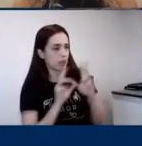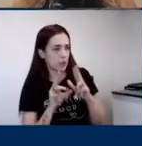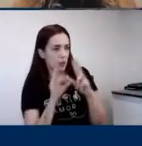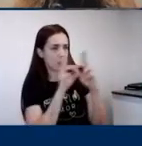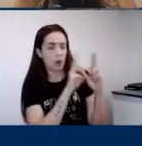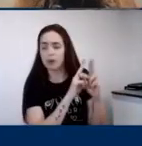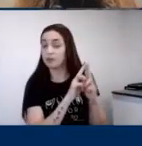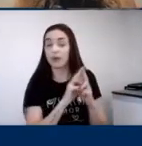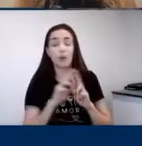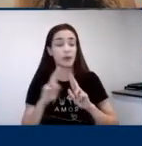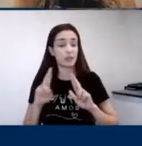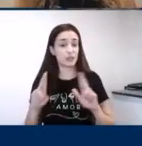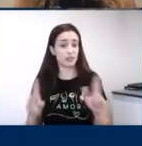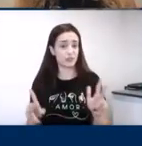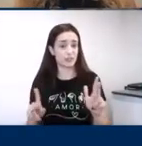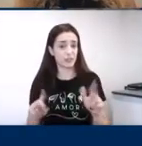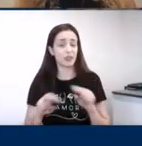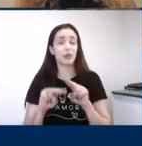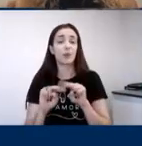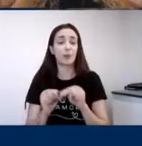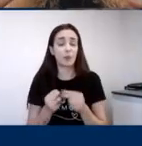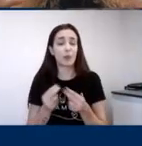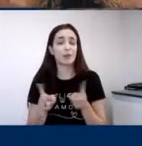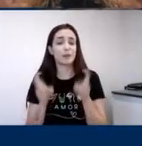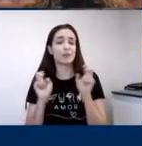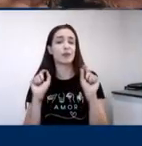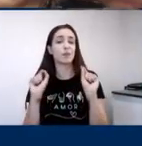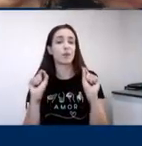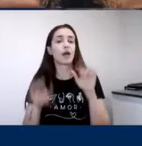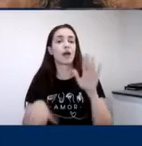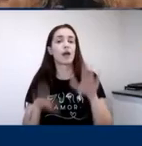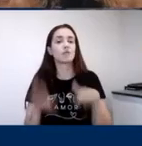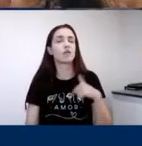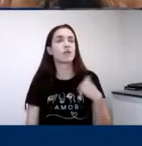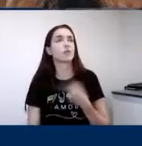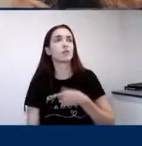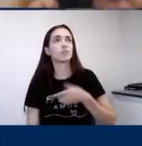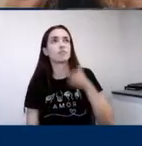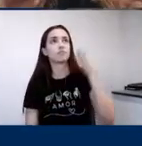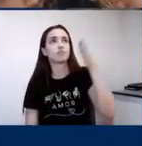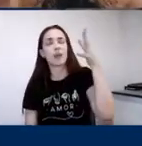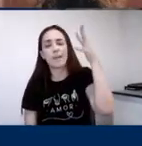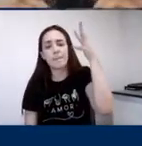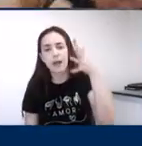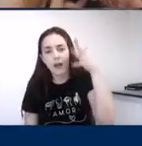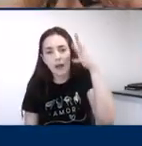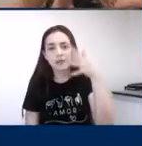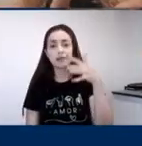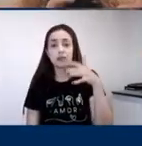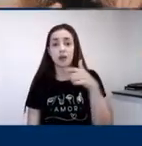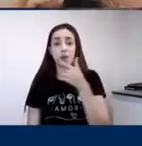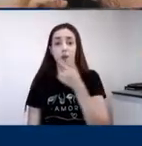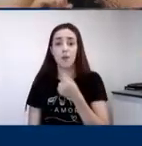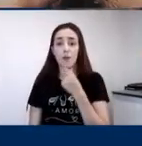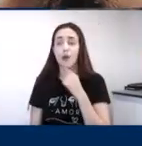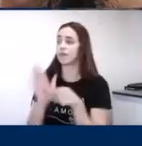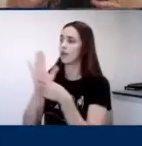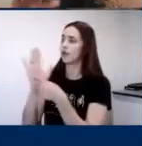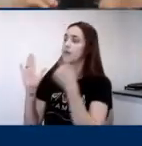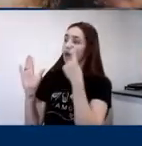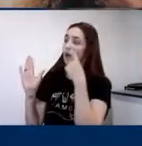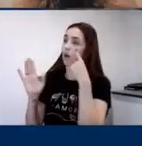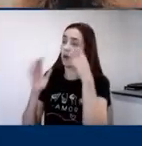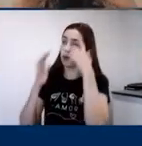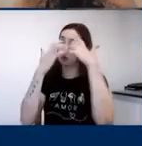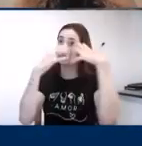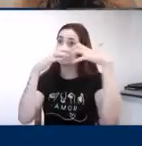E esse é um ponto interessante, porque muitas vezes a gente vai num congresso, o pesquisador apresenta, olha, o cérebro do disléxico é assim. Em vez de acender